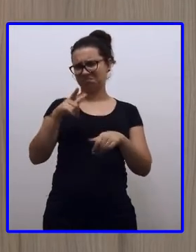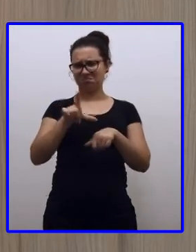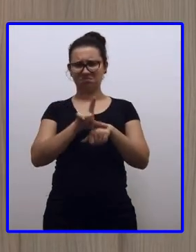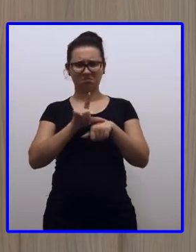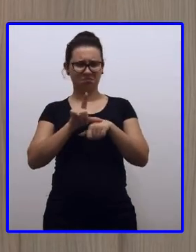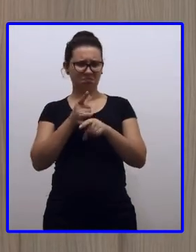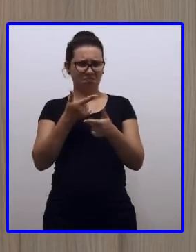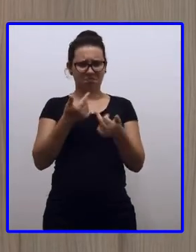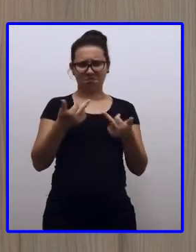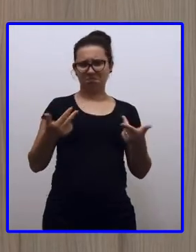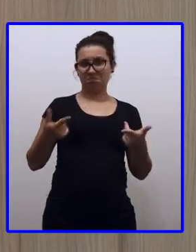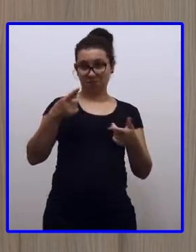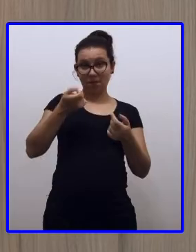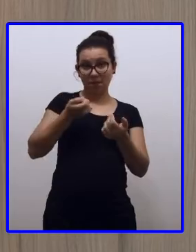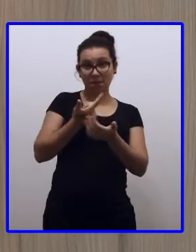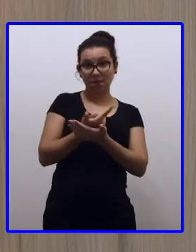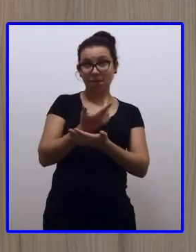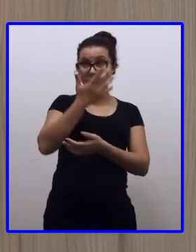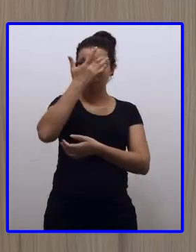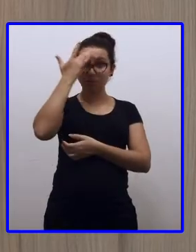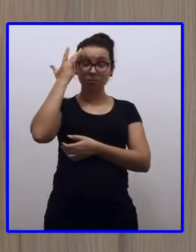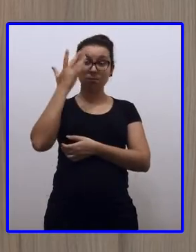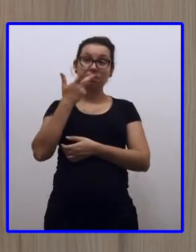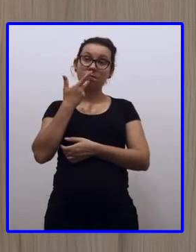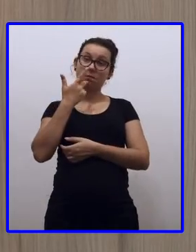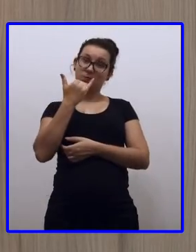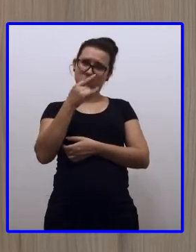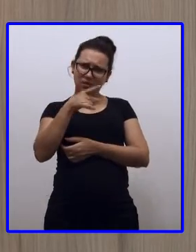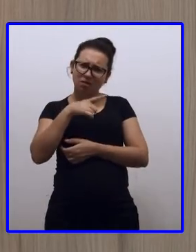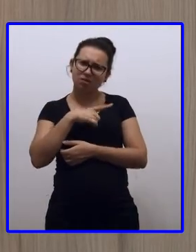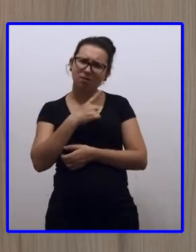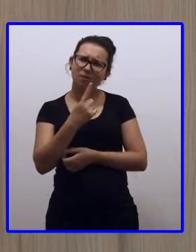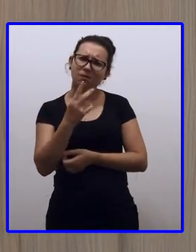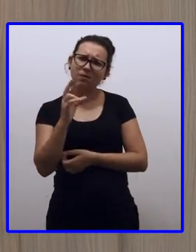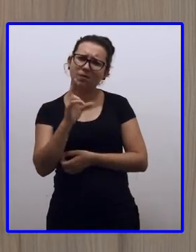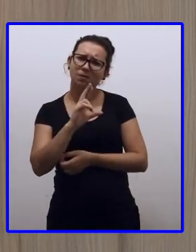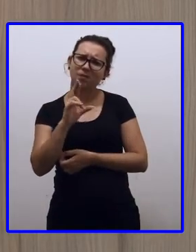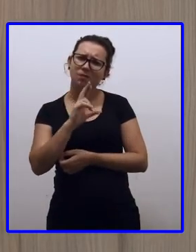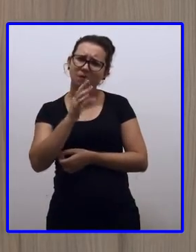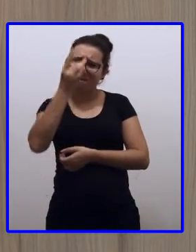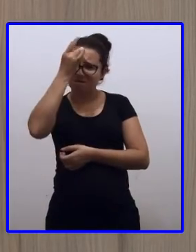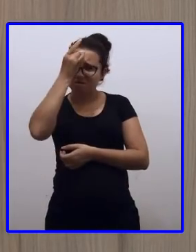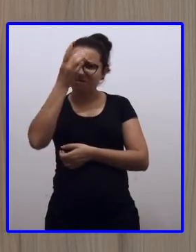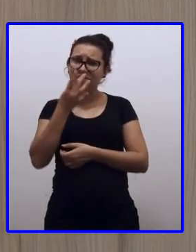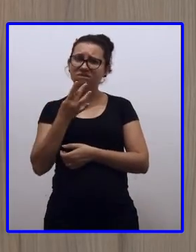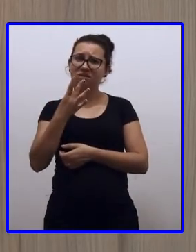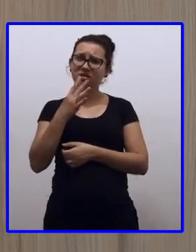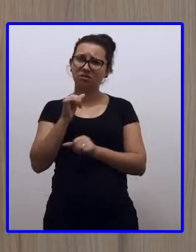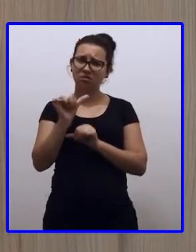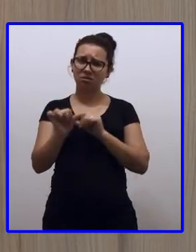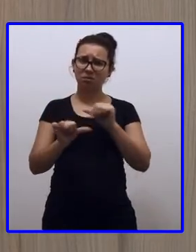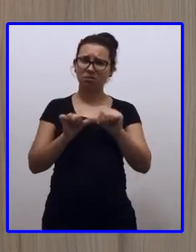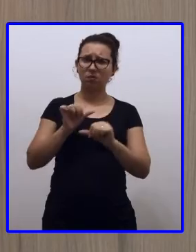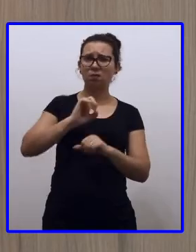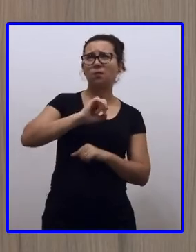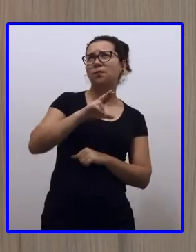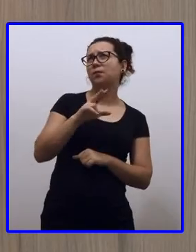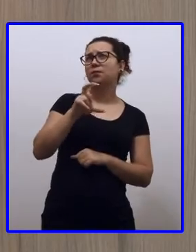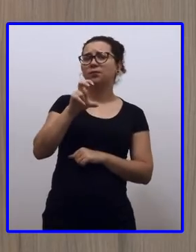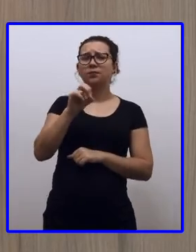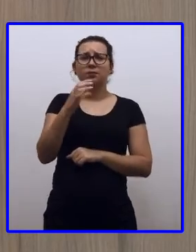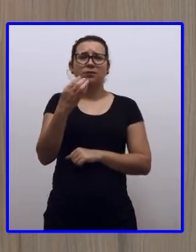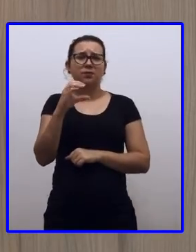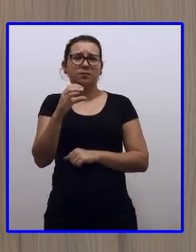vocês vão pagar, que a pessoa fala assim, o moço, o moça, você tem um real para facilitar no troco? Tem 50 centavos para